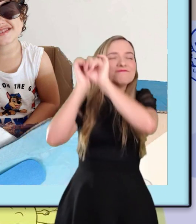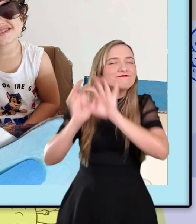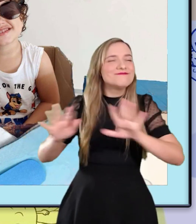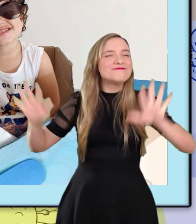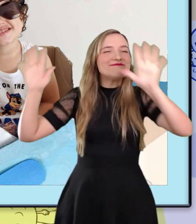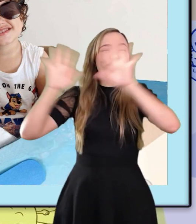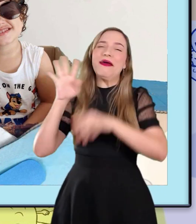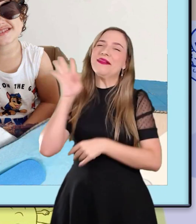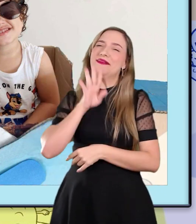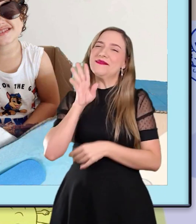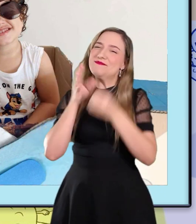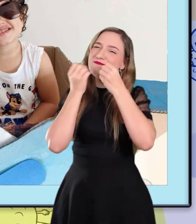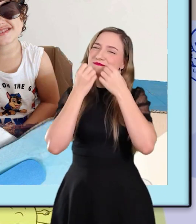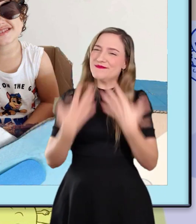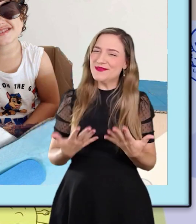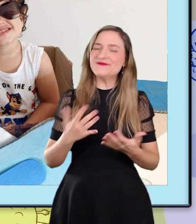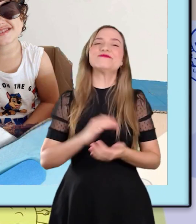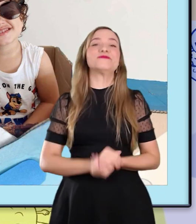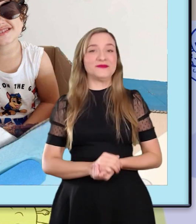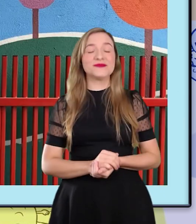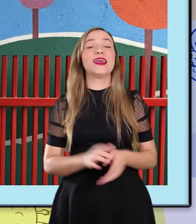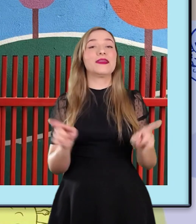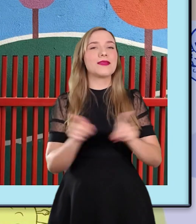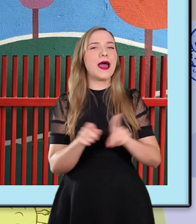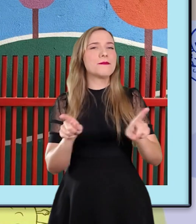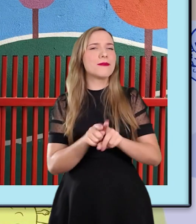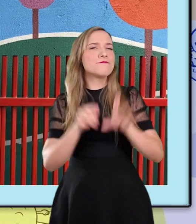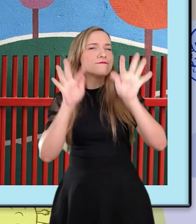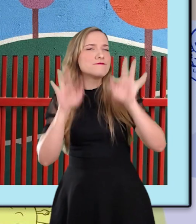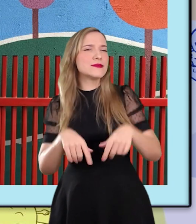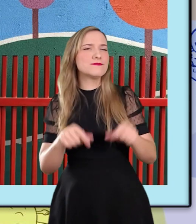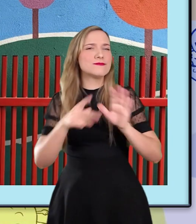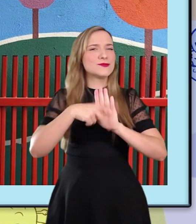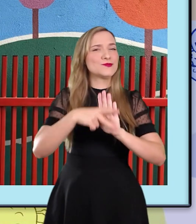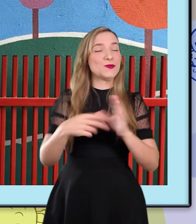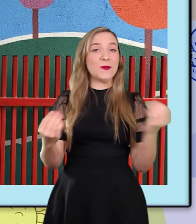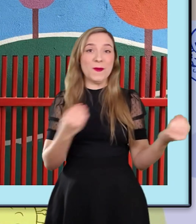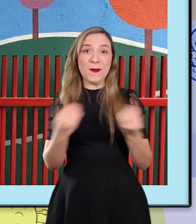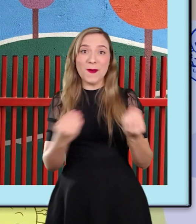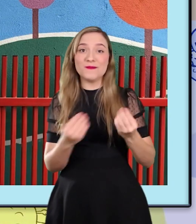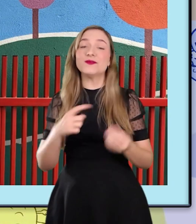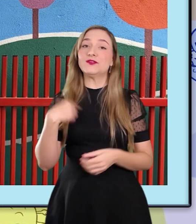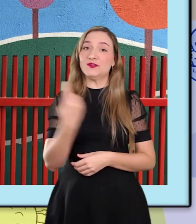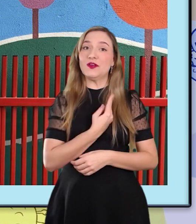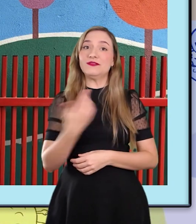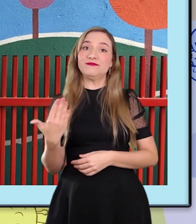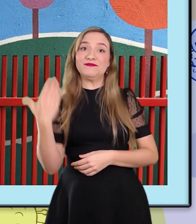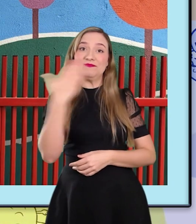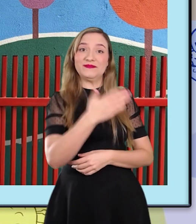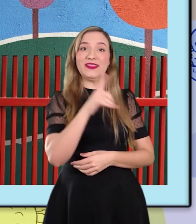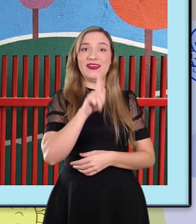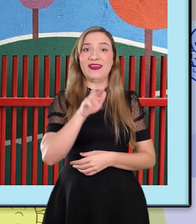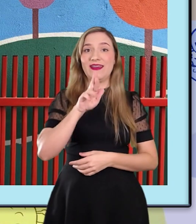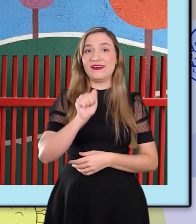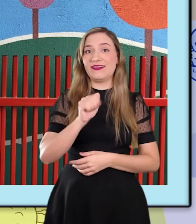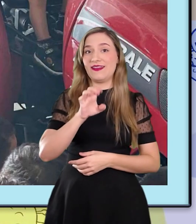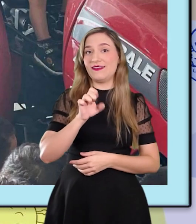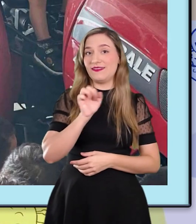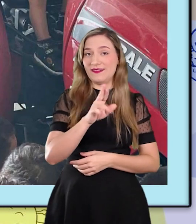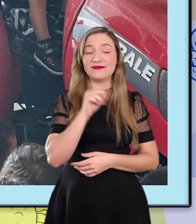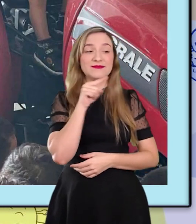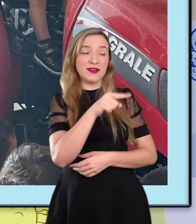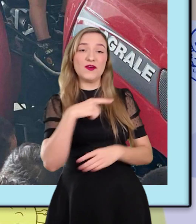Foi muito legal. E para coroar o nosso projeto, fomos até o Graer.